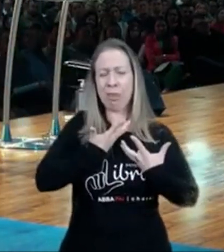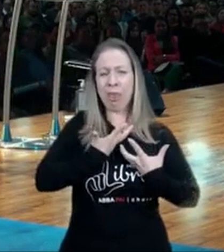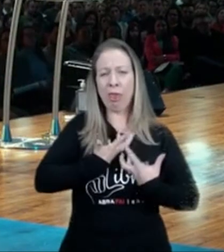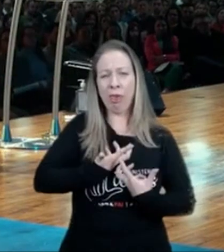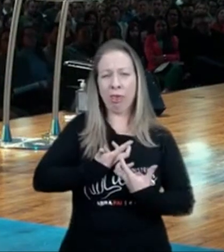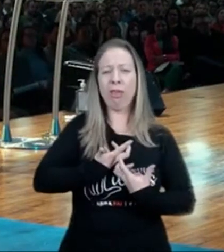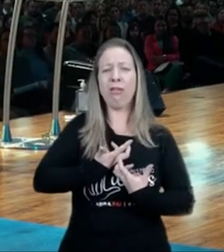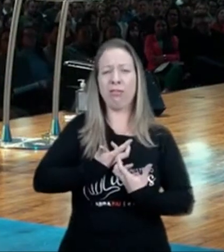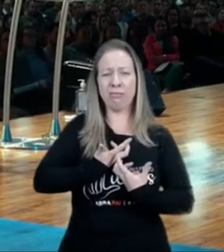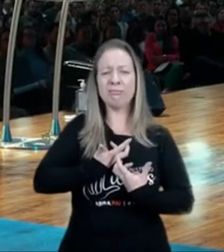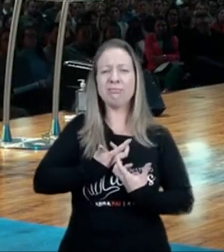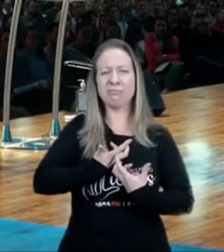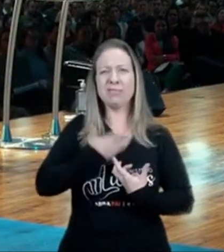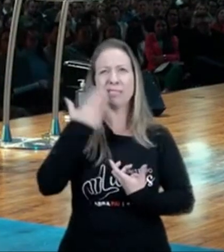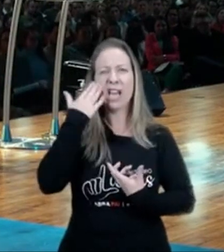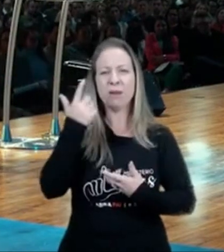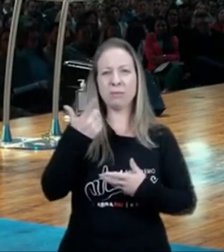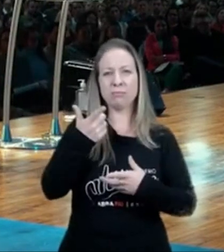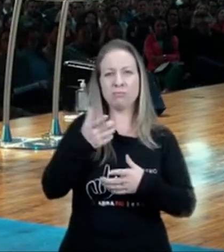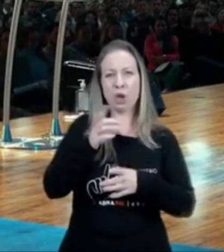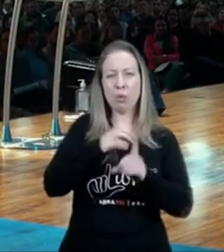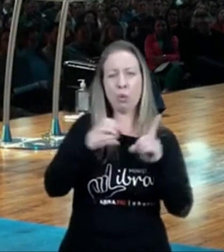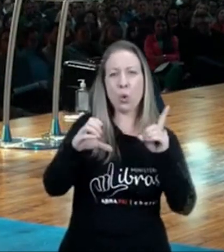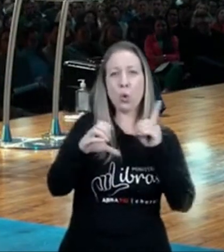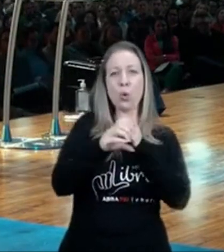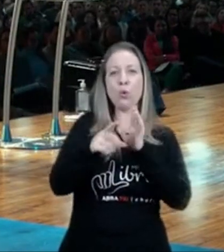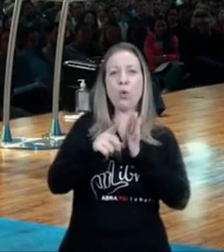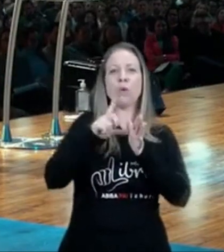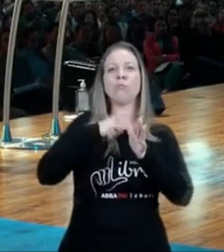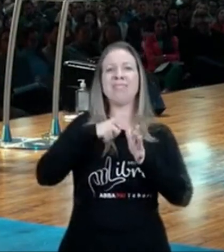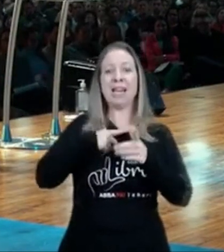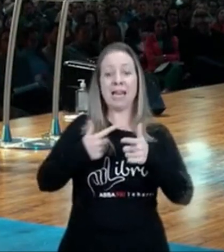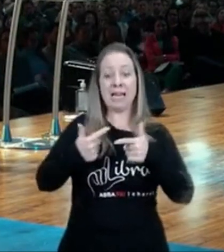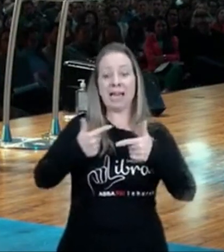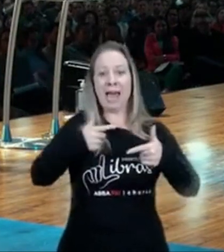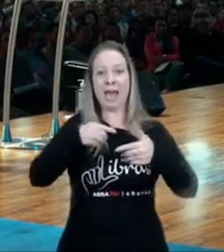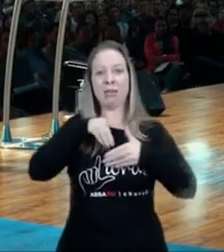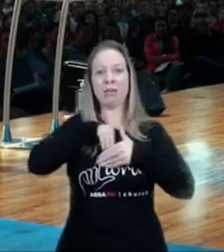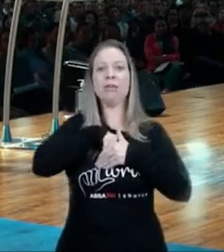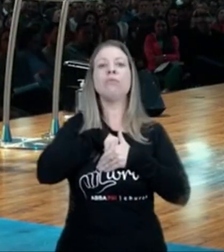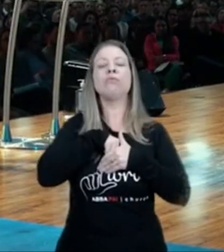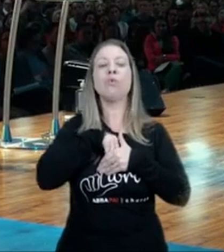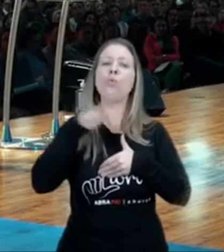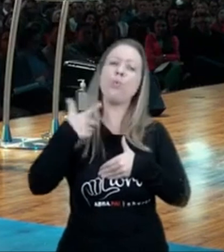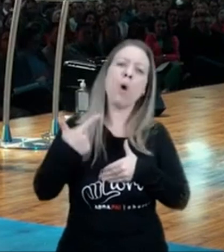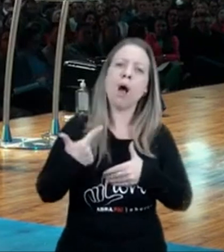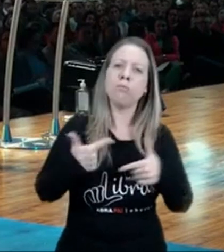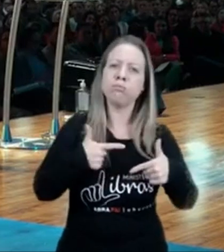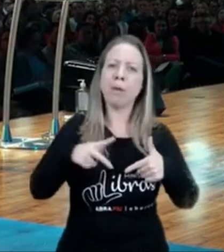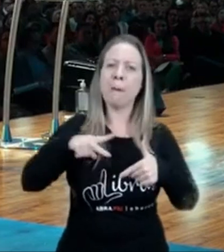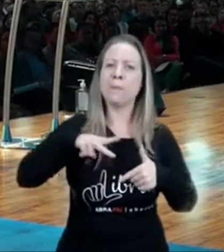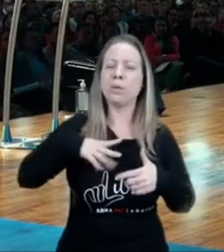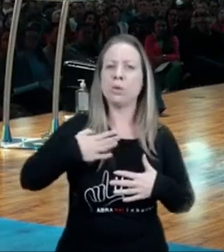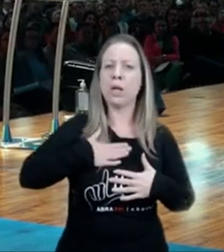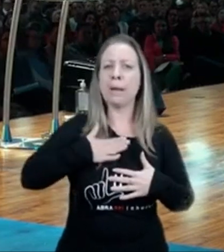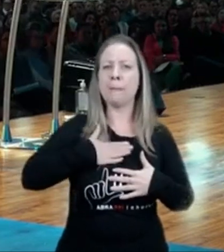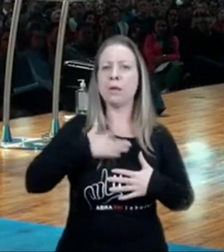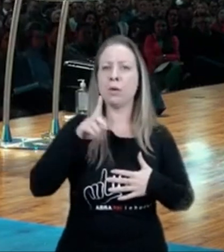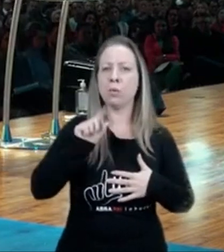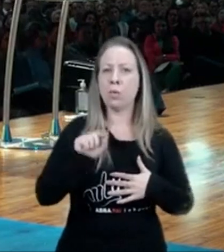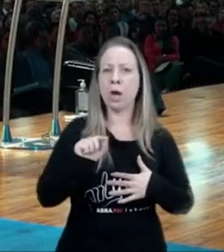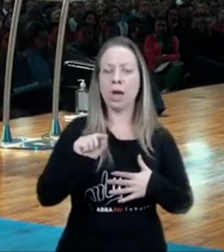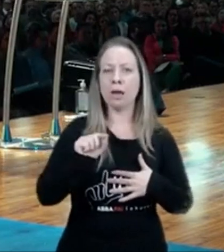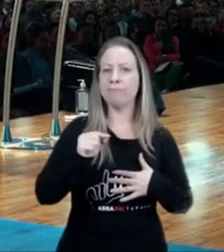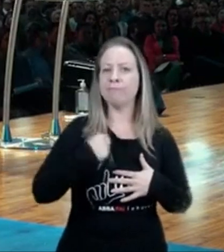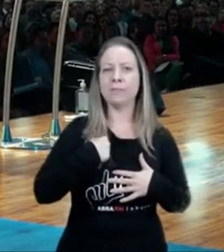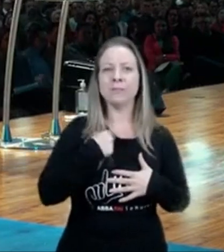sabe, eu estava falando no culto anterior aqui, eu tenho uma guerra, pessoal minha, qual guerra pessoal pastor, eu tenho uma guerra de não me